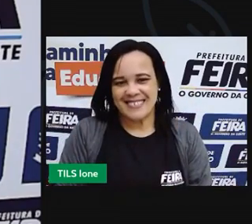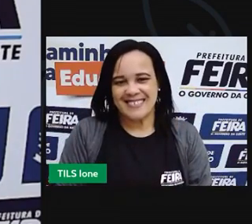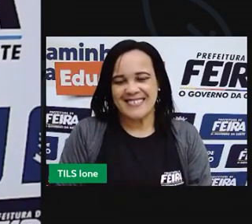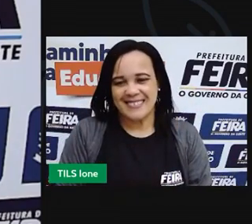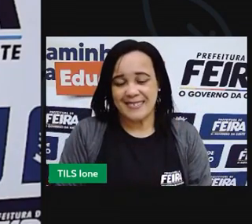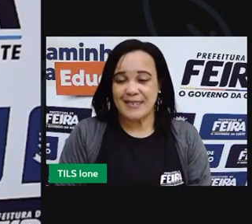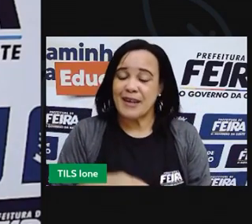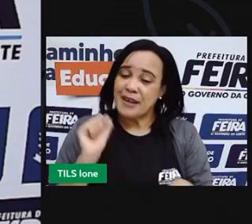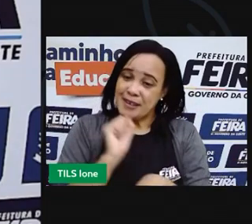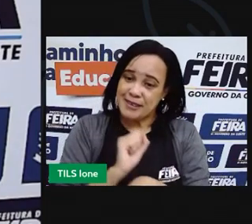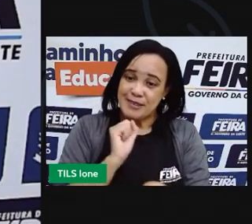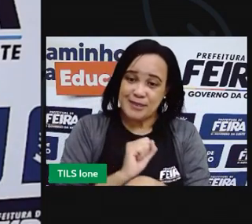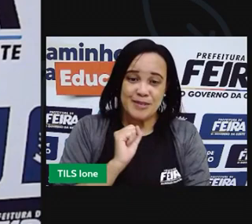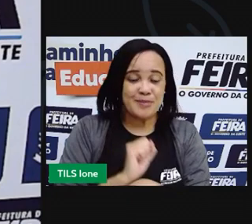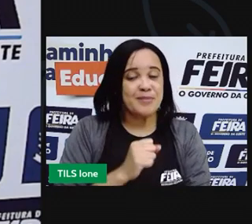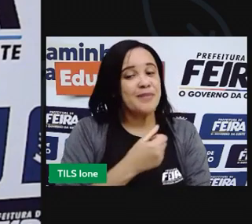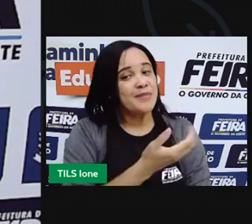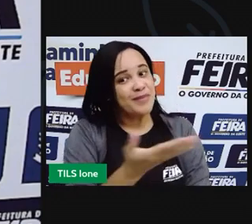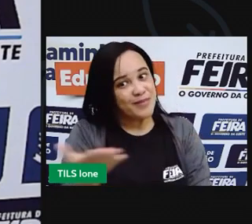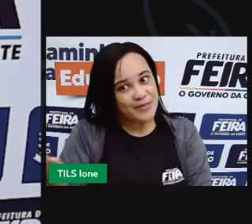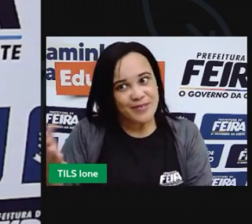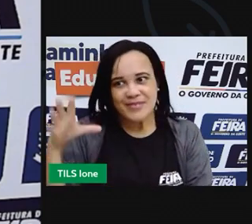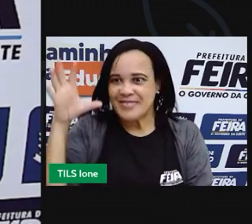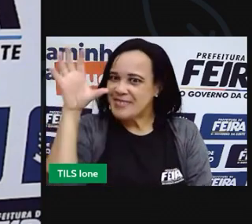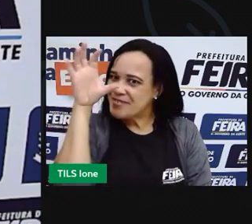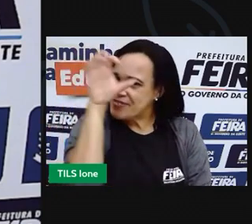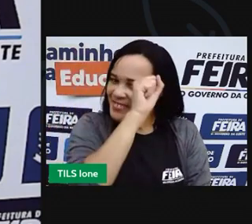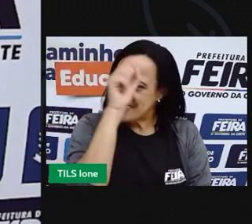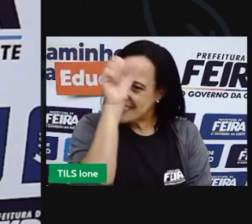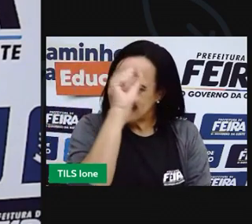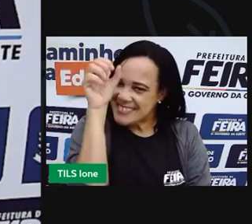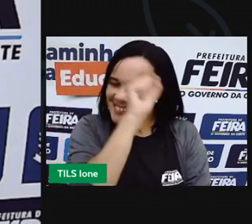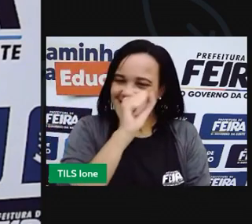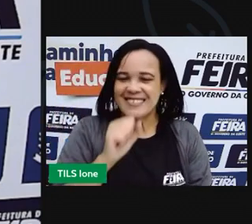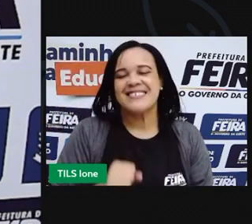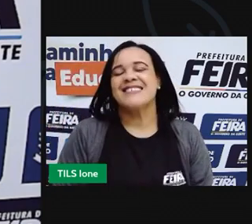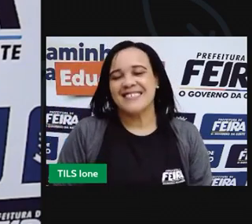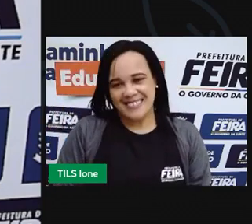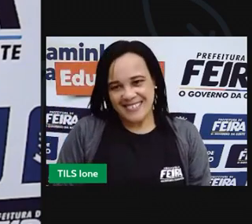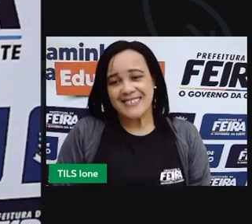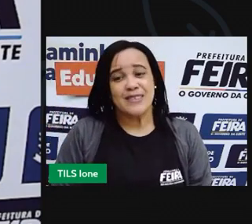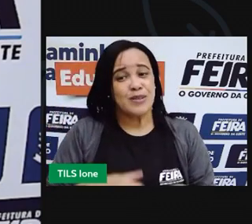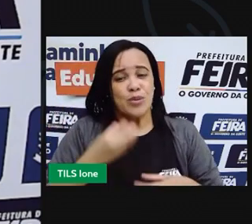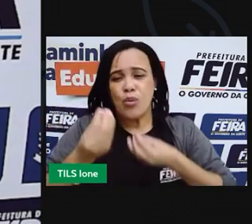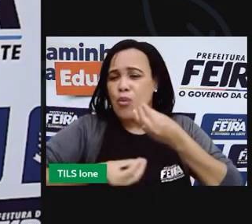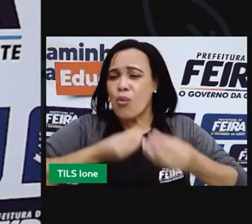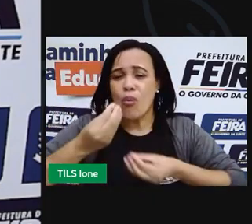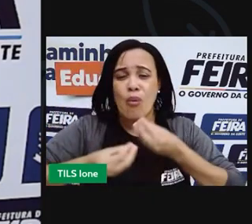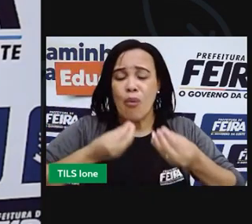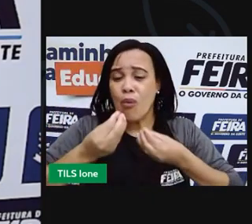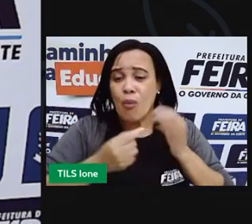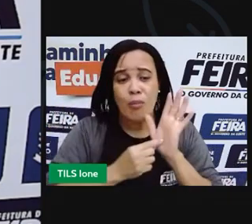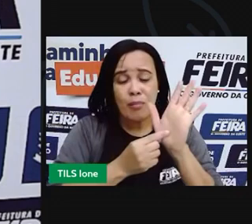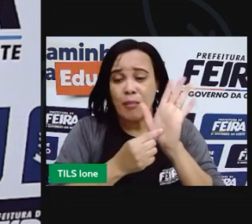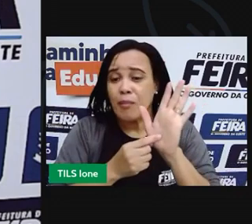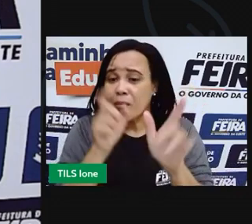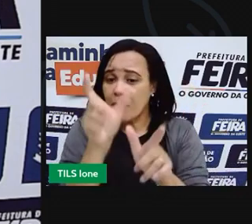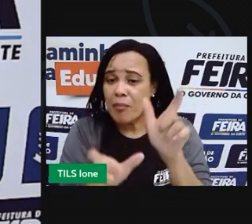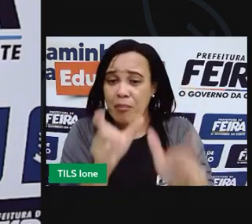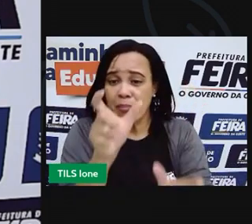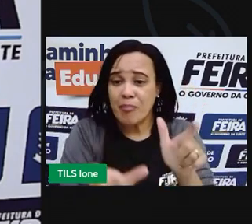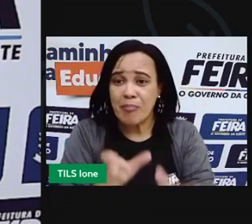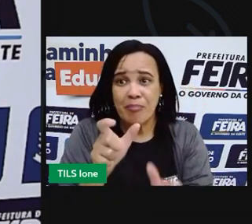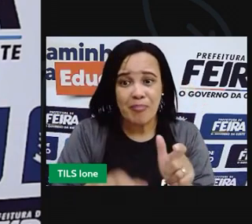Espero que você tenha aprendido como você pode fazer essa representação de pão de conta